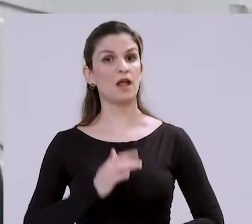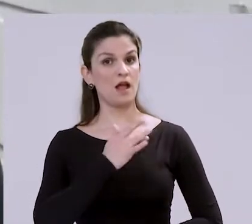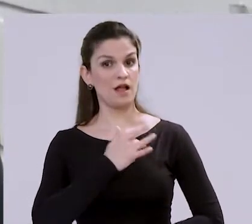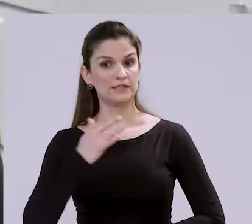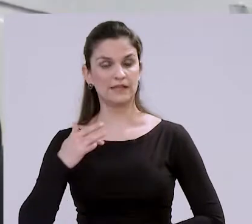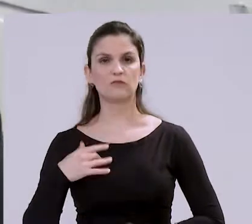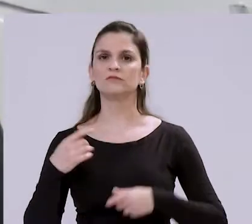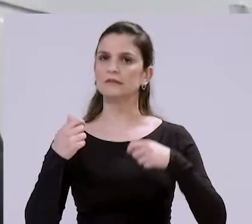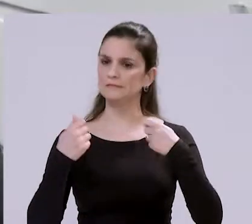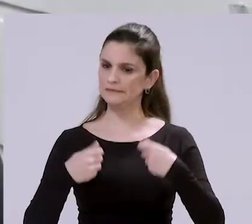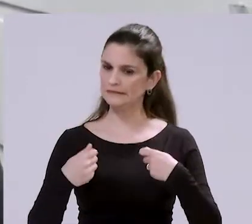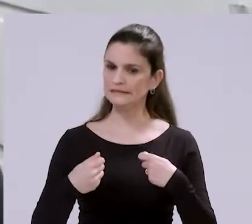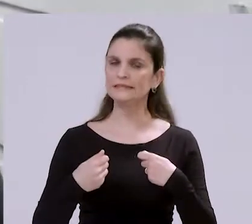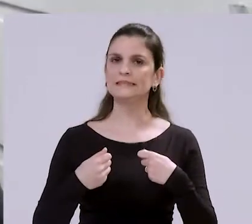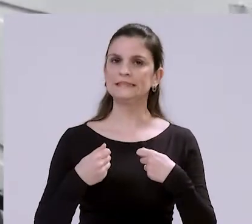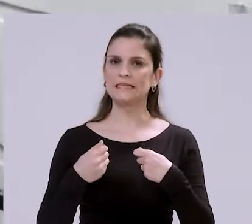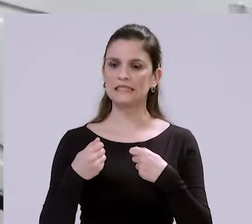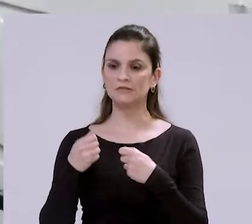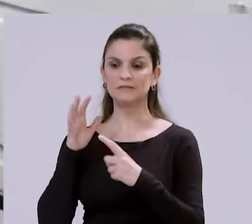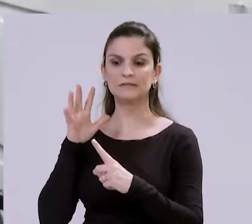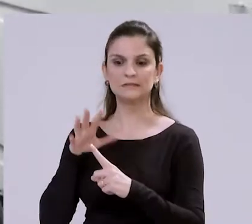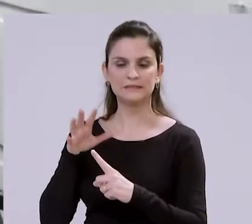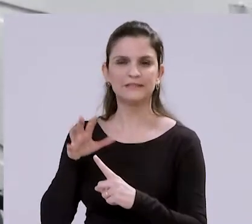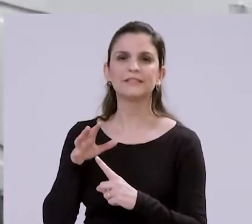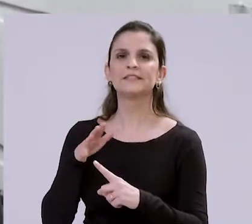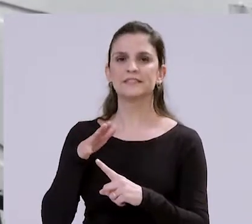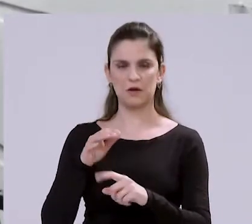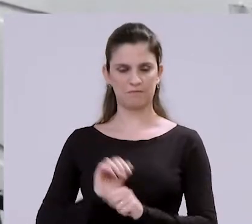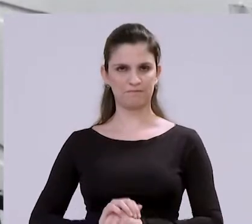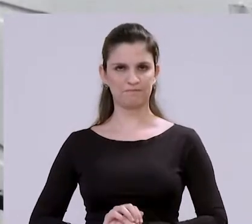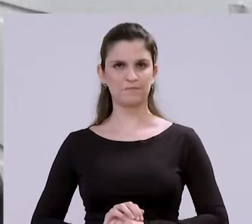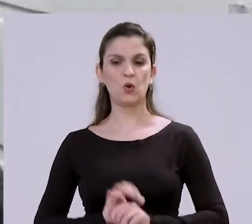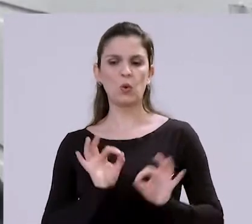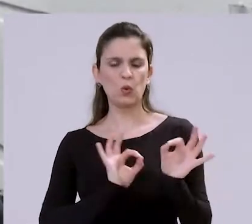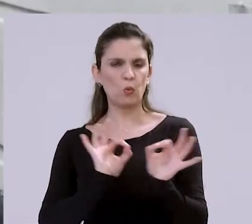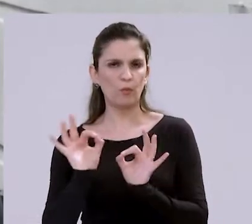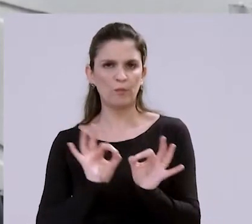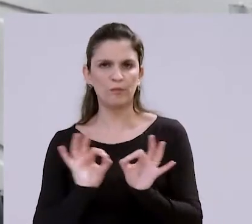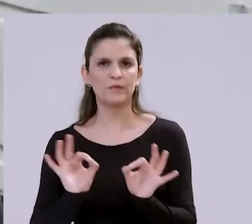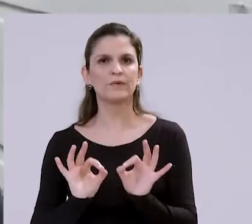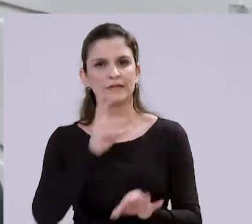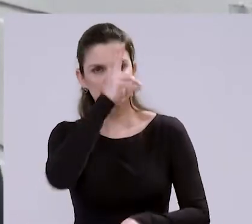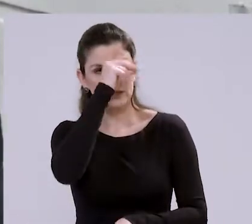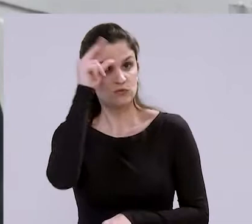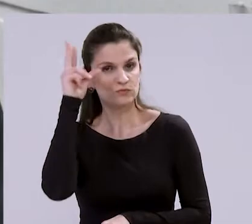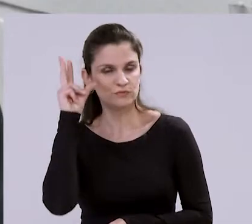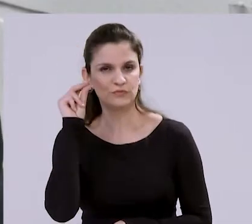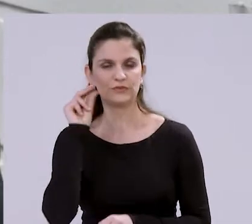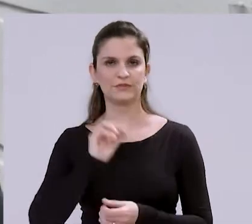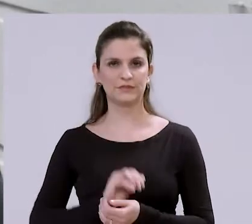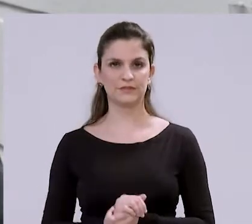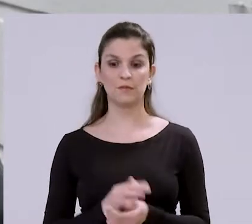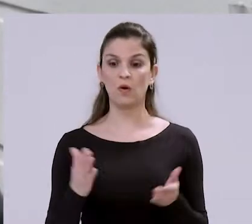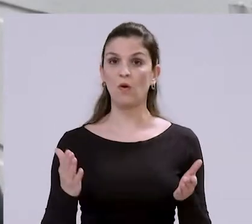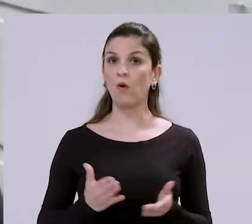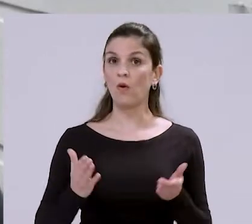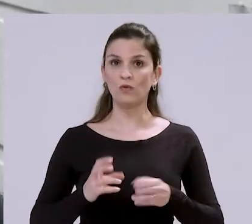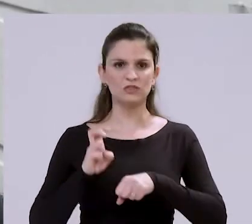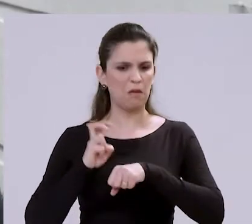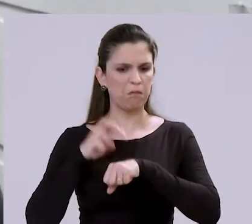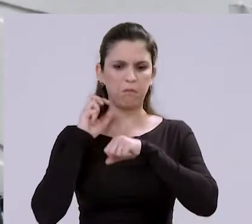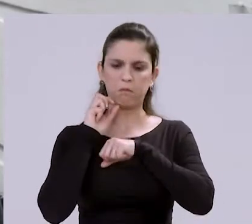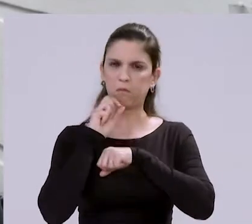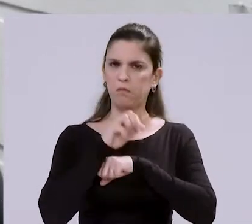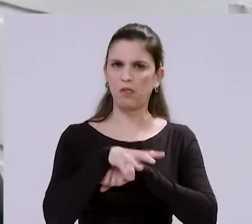vamos ter que ter um olhar diferenciado com relação ao orçamento financeiro e ao planejamento no nosso município. Hoje